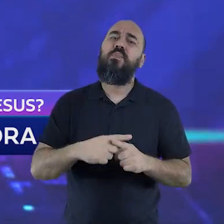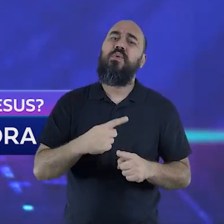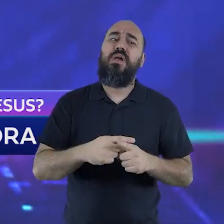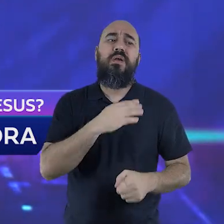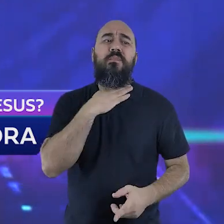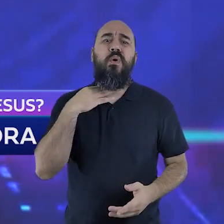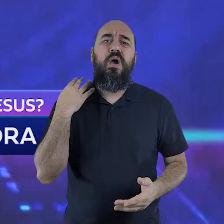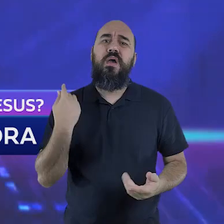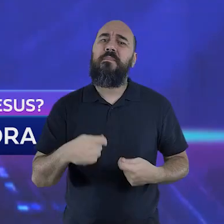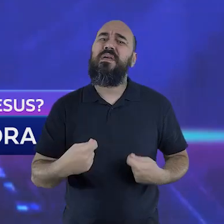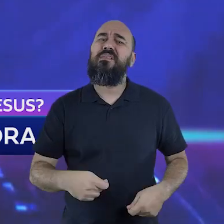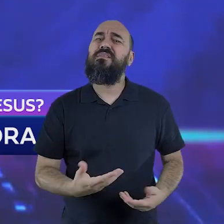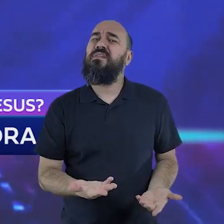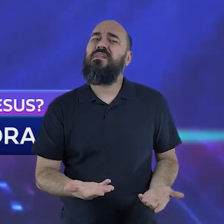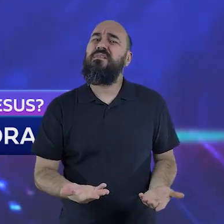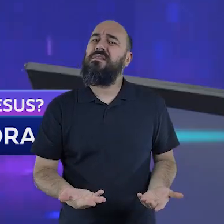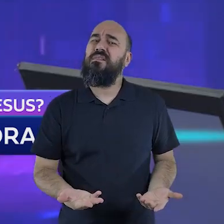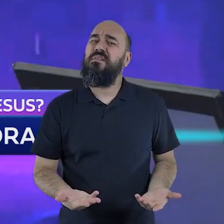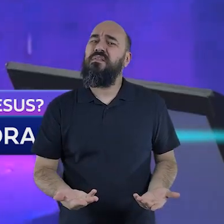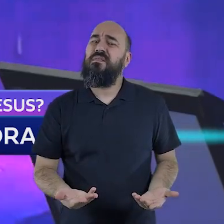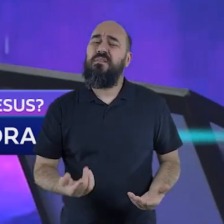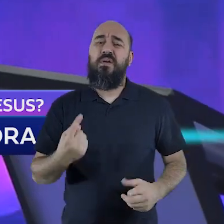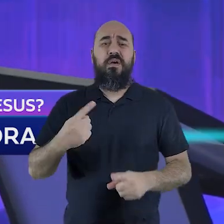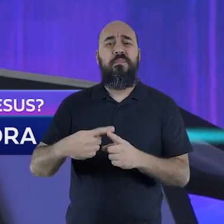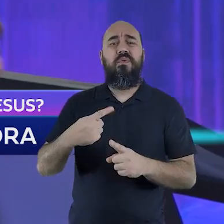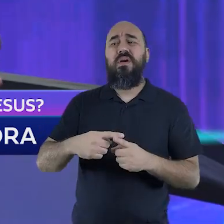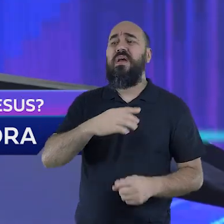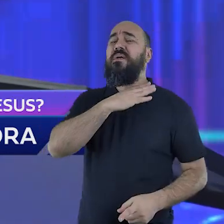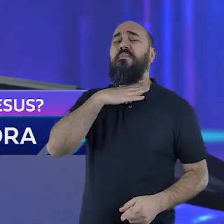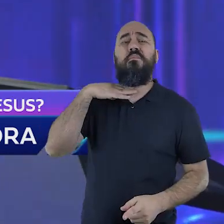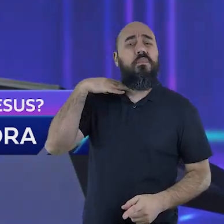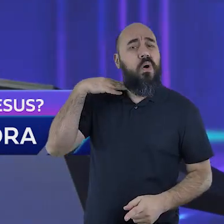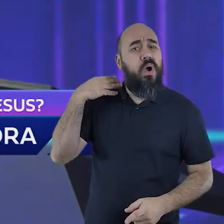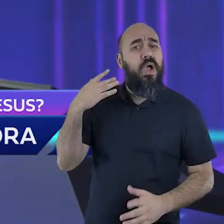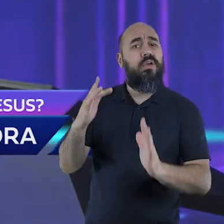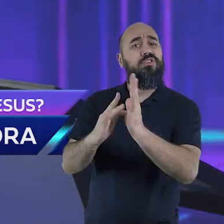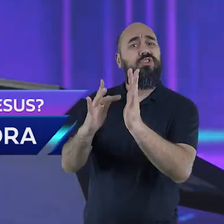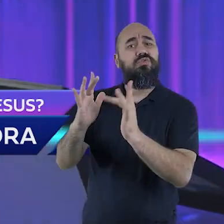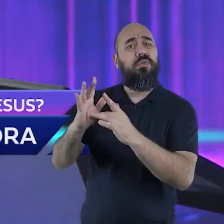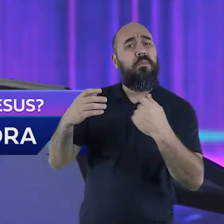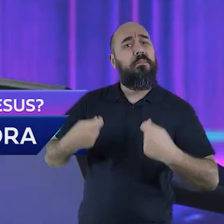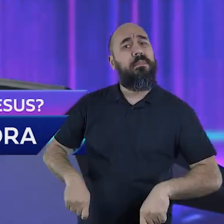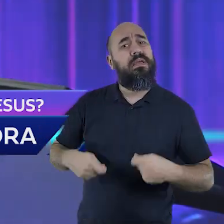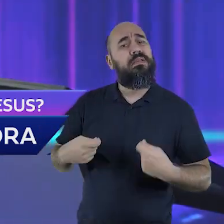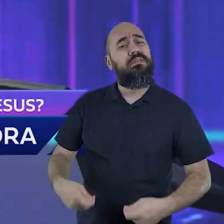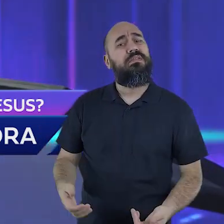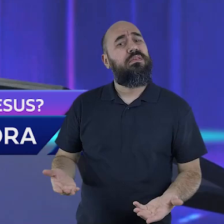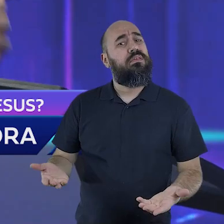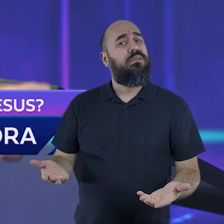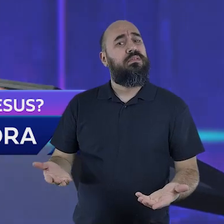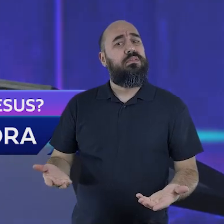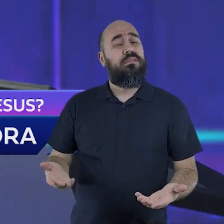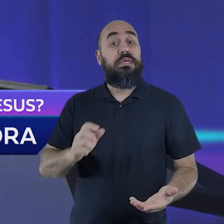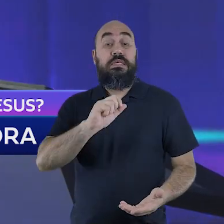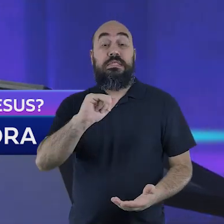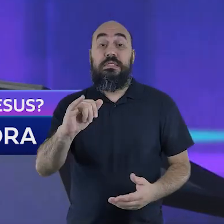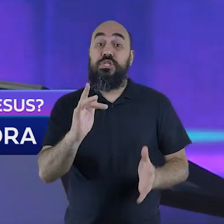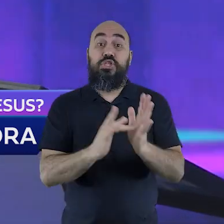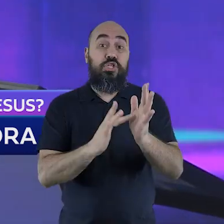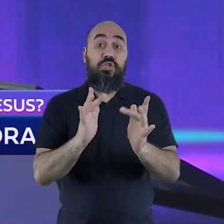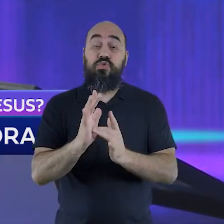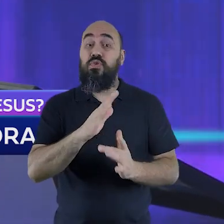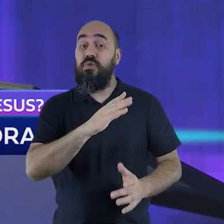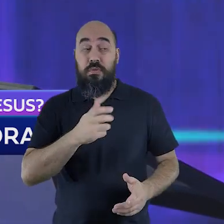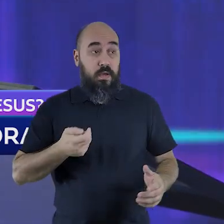para me salvar? Por que a morte de Jesus era necessária? E se Ele não fosse traído,